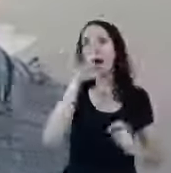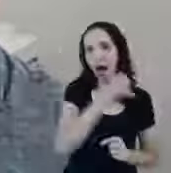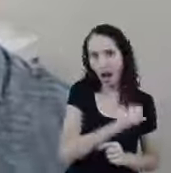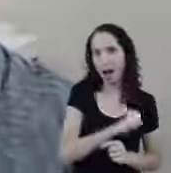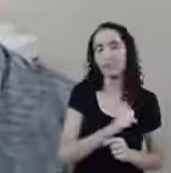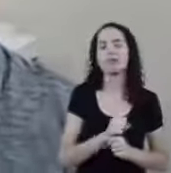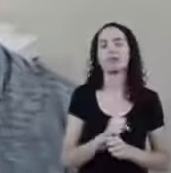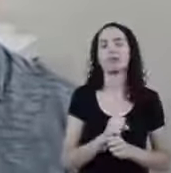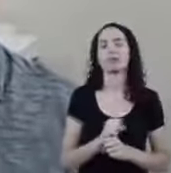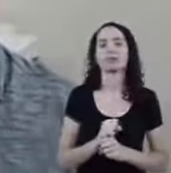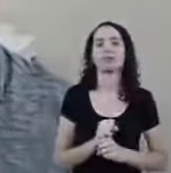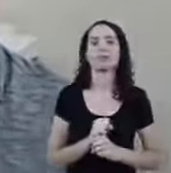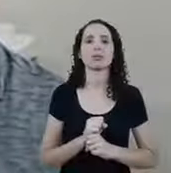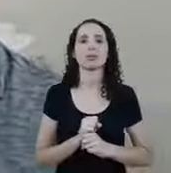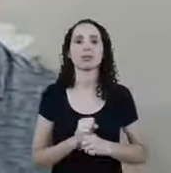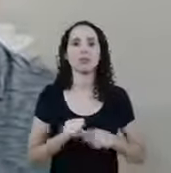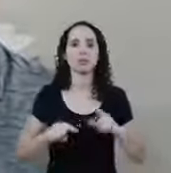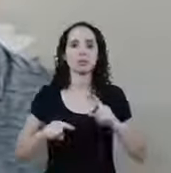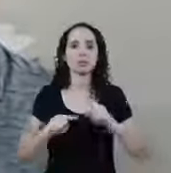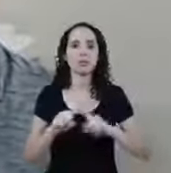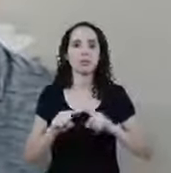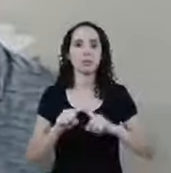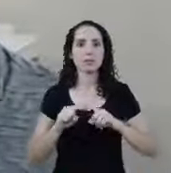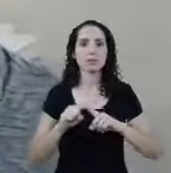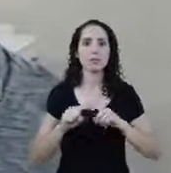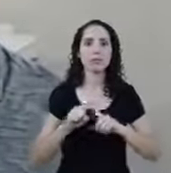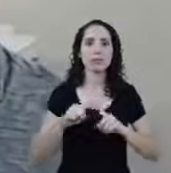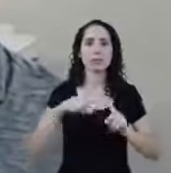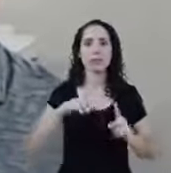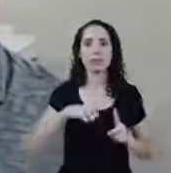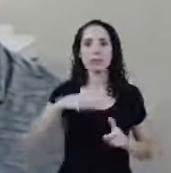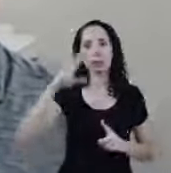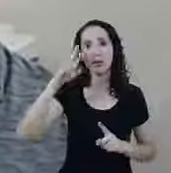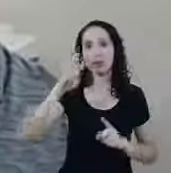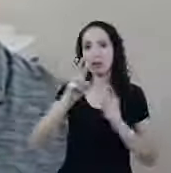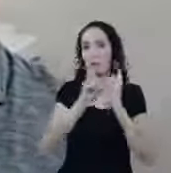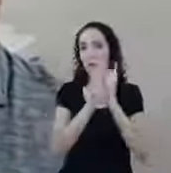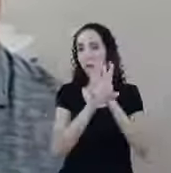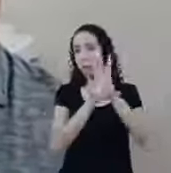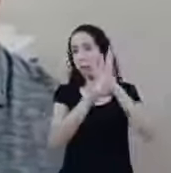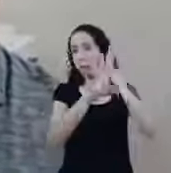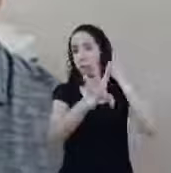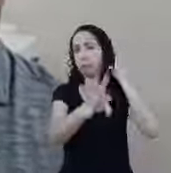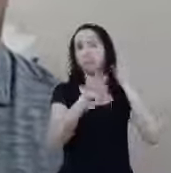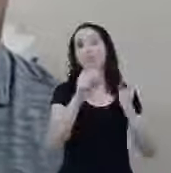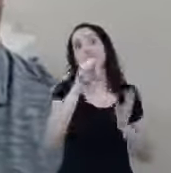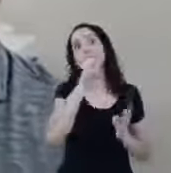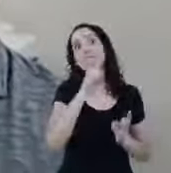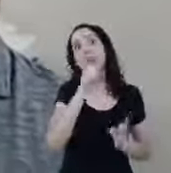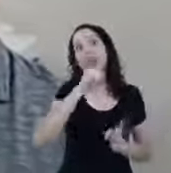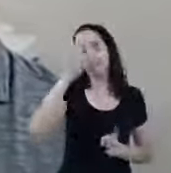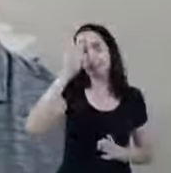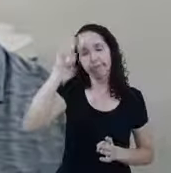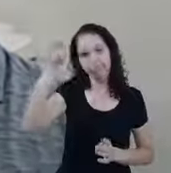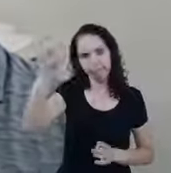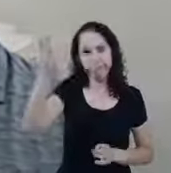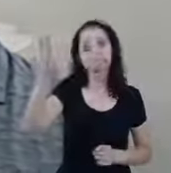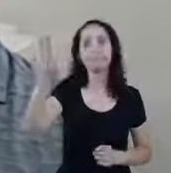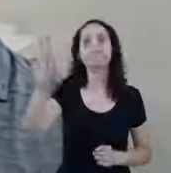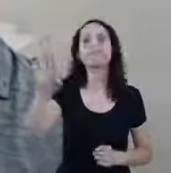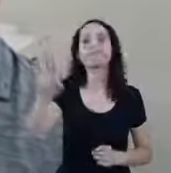Vai Porque A gente tem visto isso Nas filhas dos bancos Os idosos principalmente Que